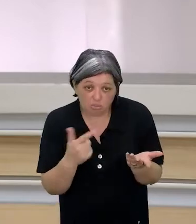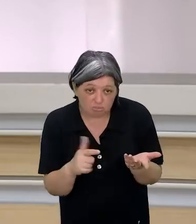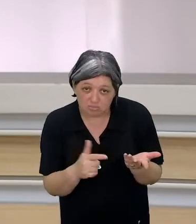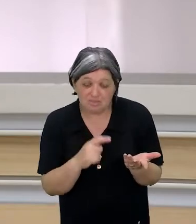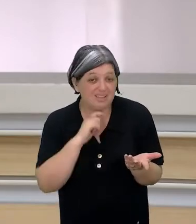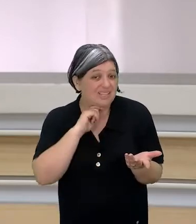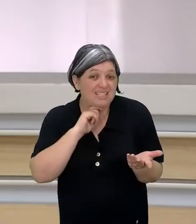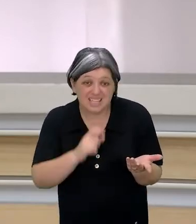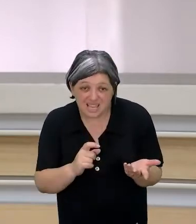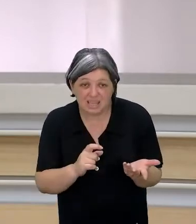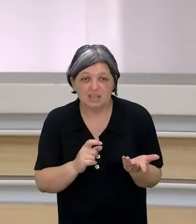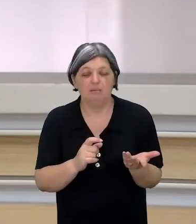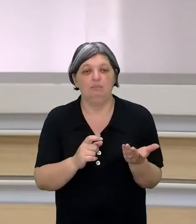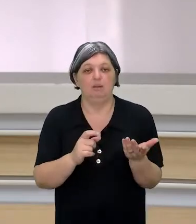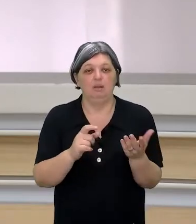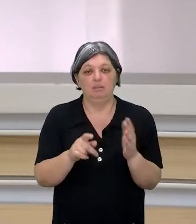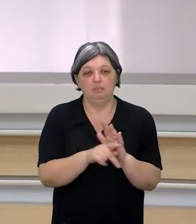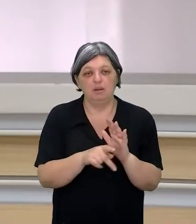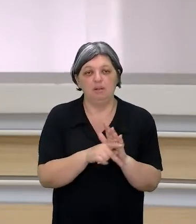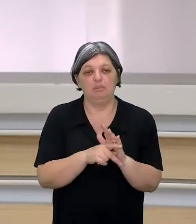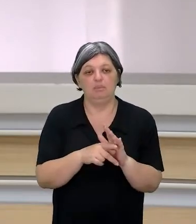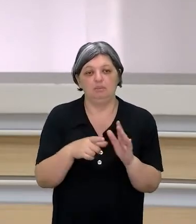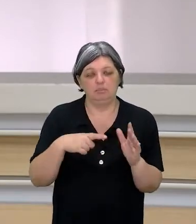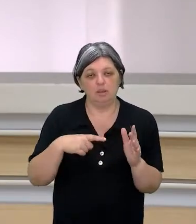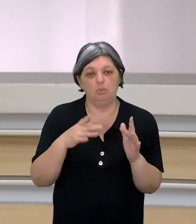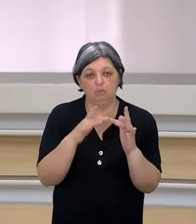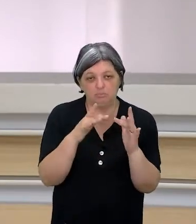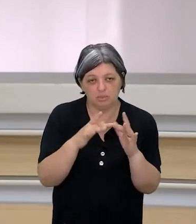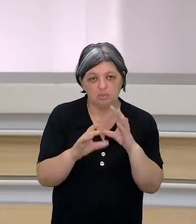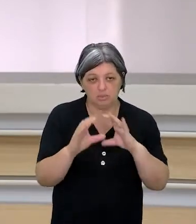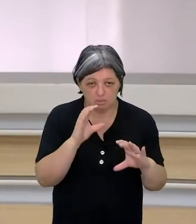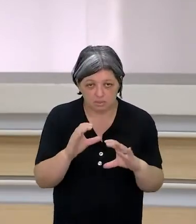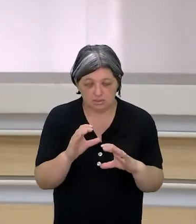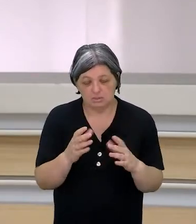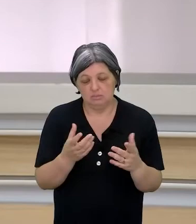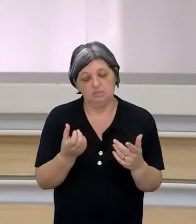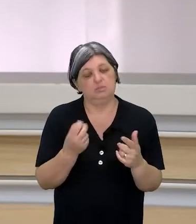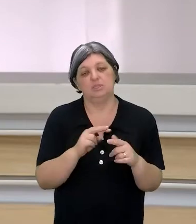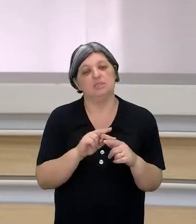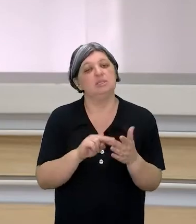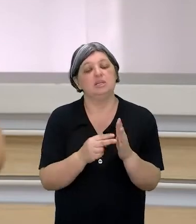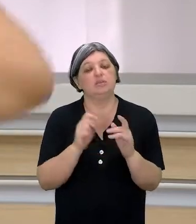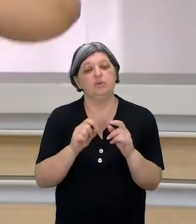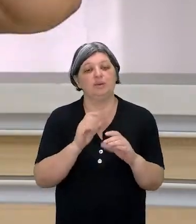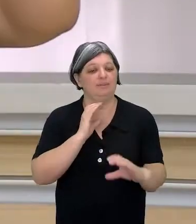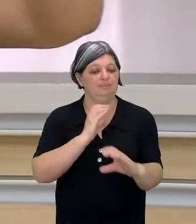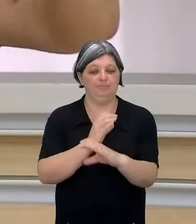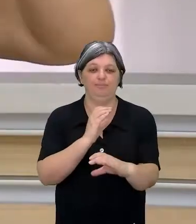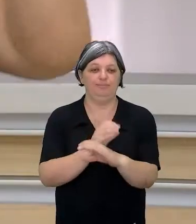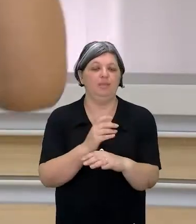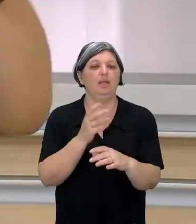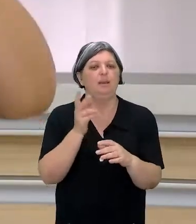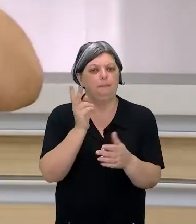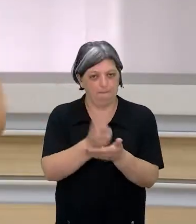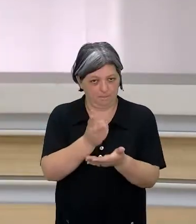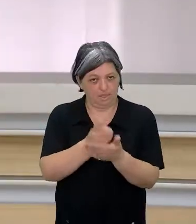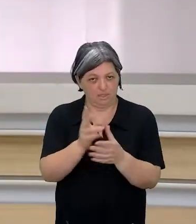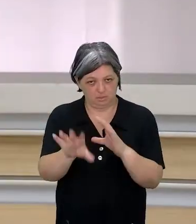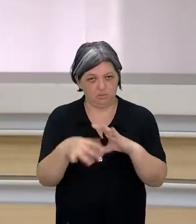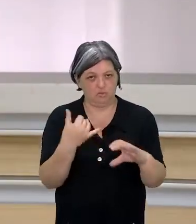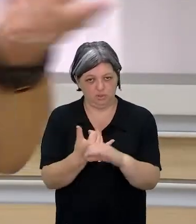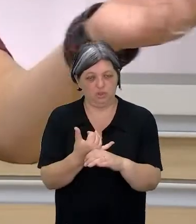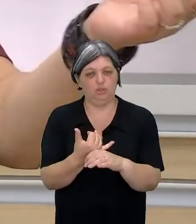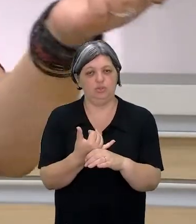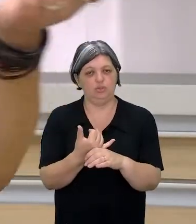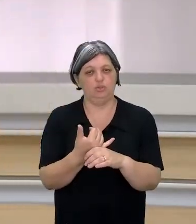para receber essa mensagem. Então, isso é um elemento importante, porque ainda que existam vídeos no YouTube, e hoje a gente tem